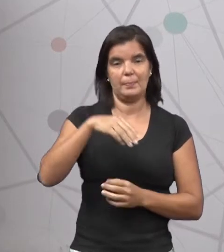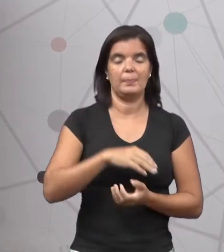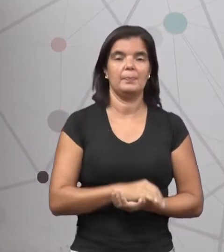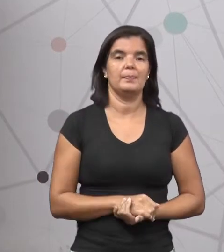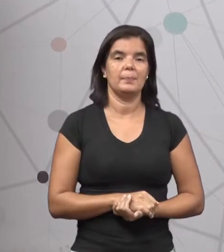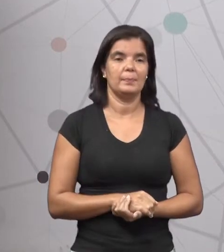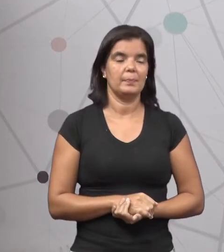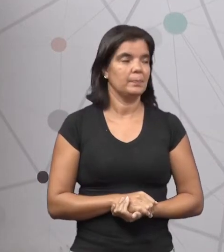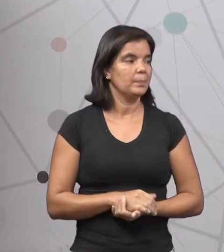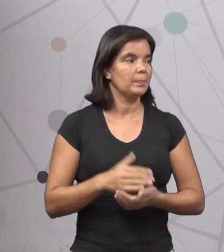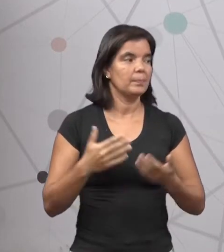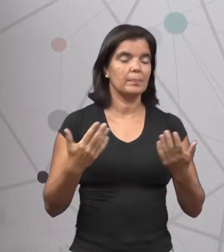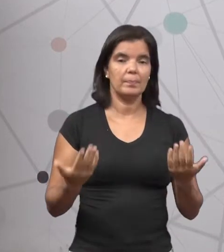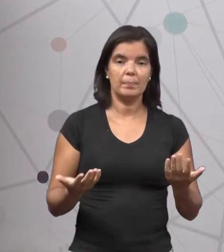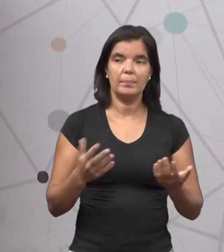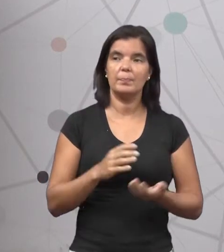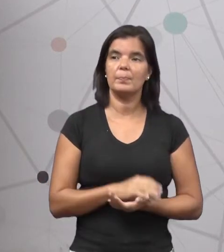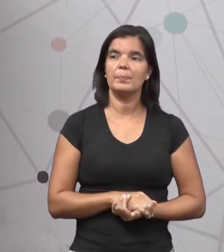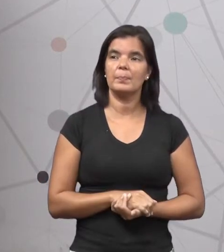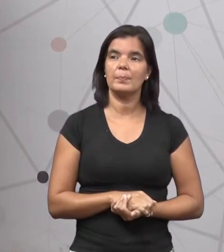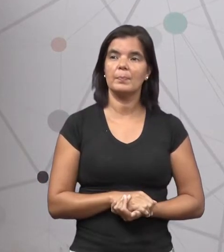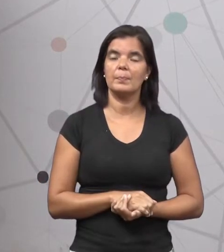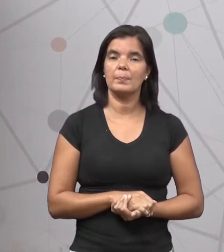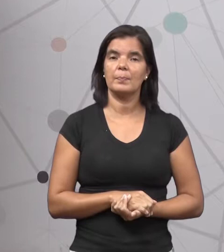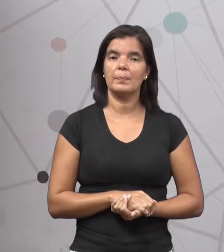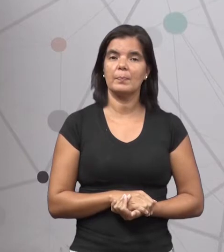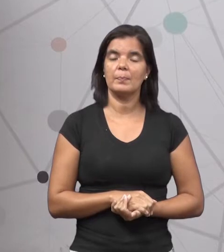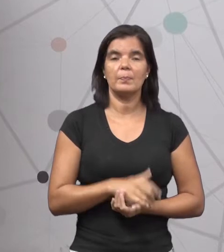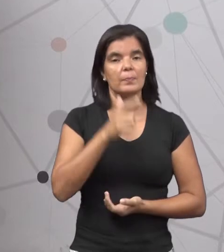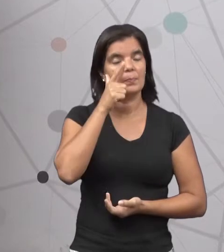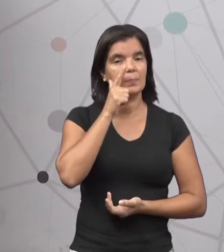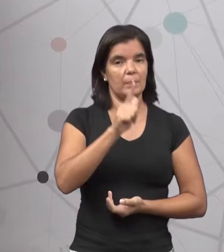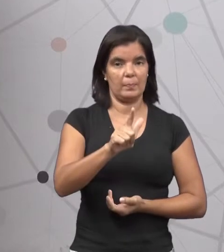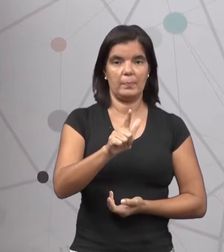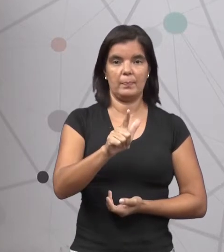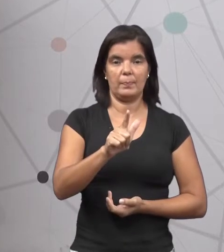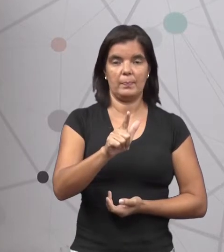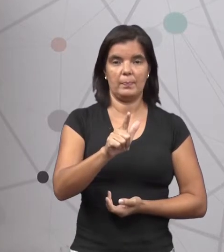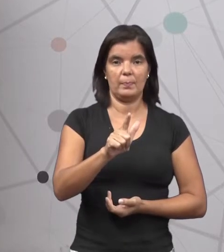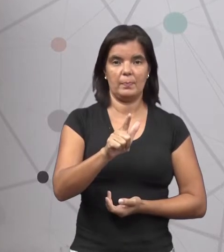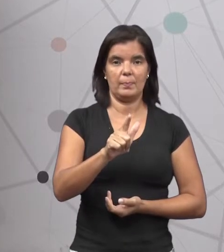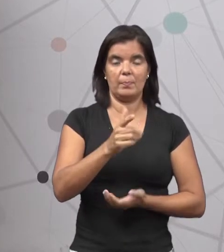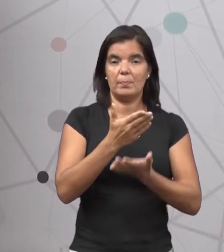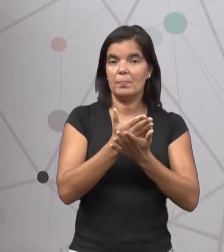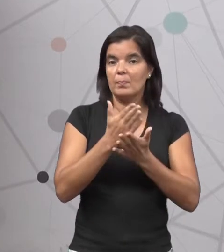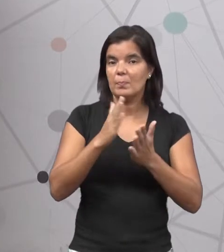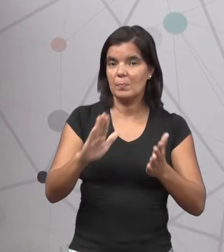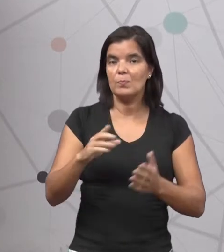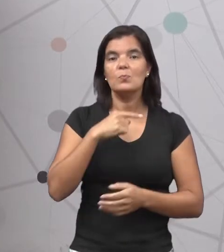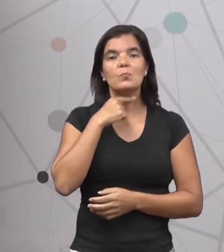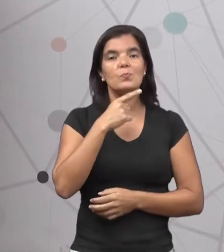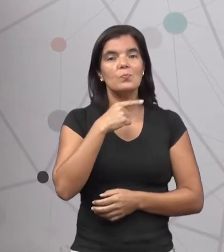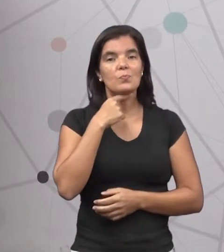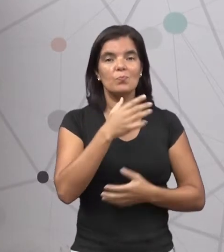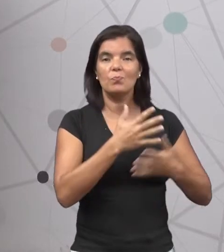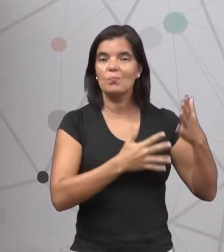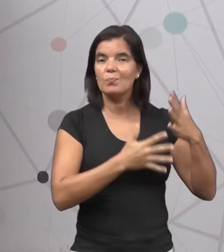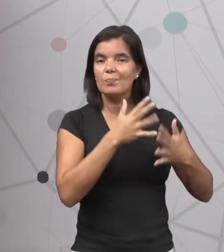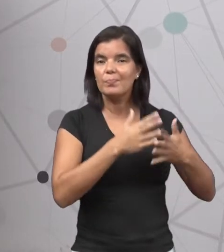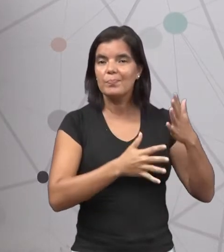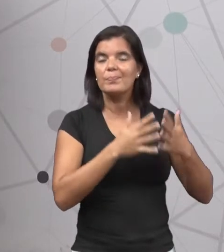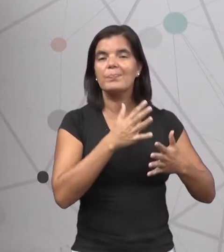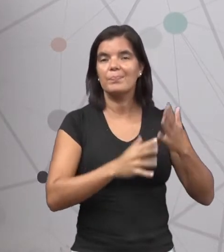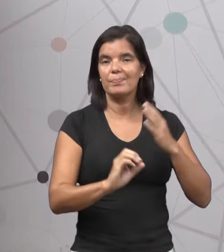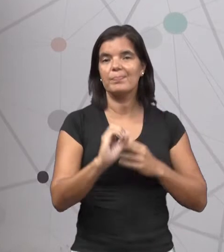E assim Eles conseguiram Acabar com aquela confusão Que